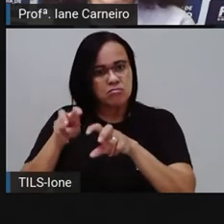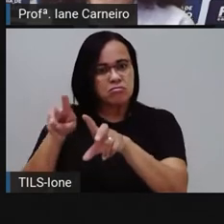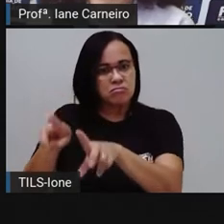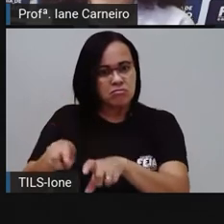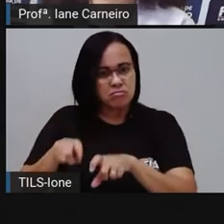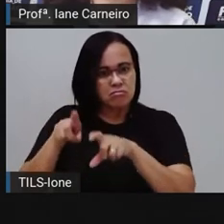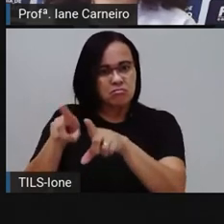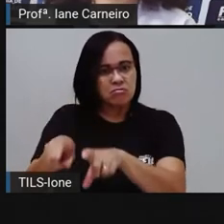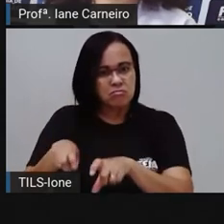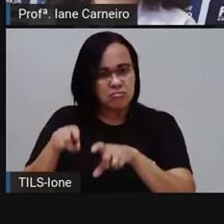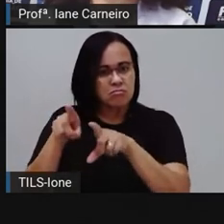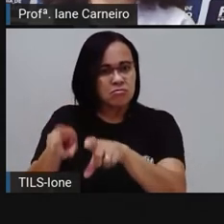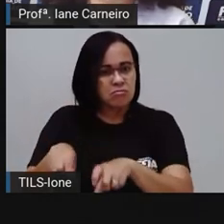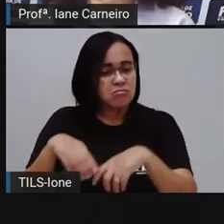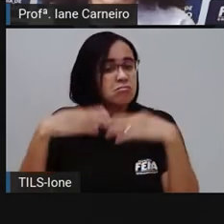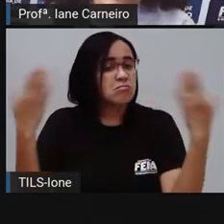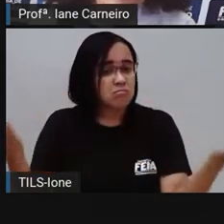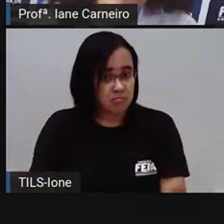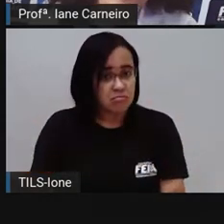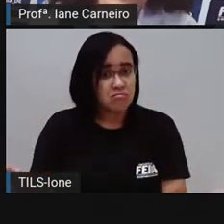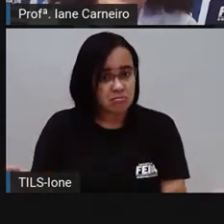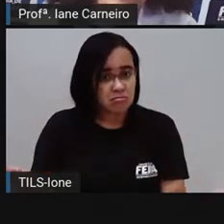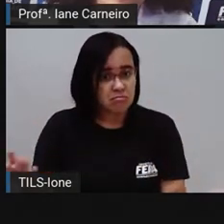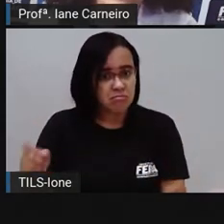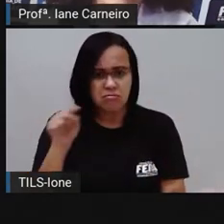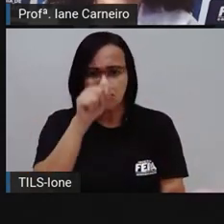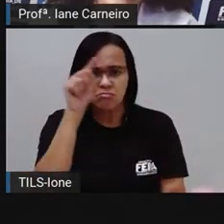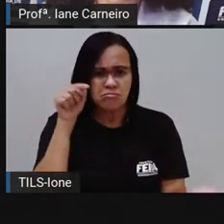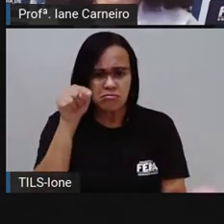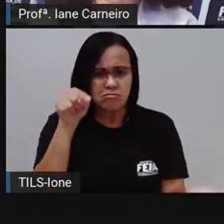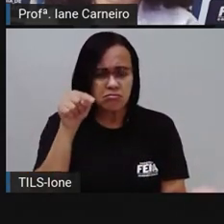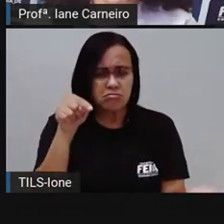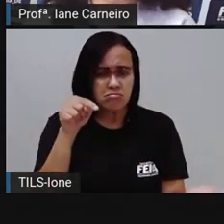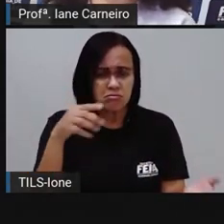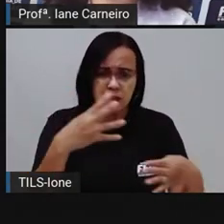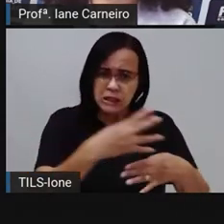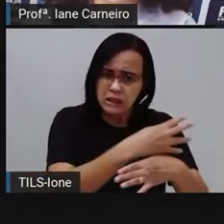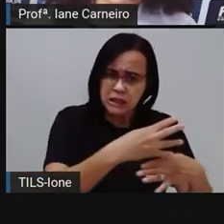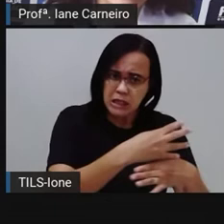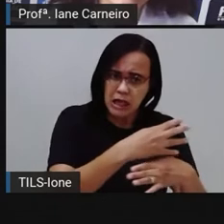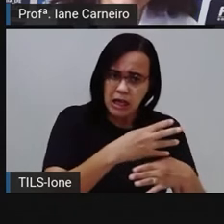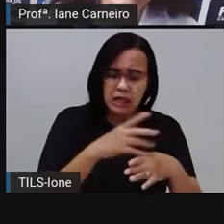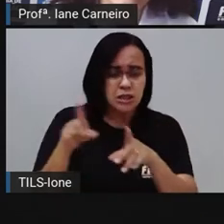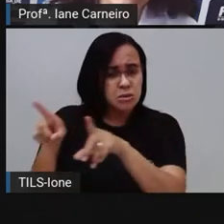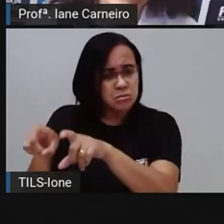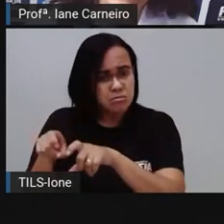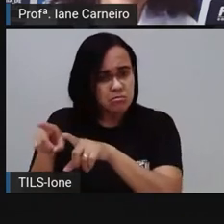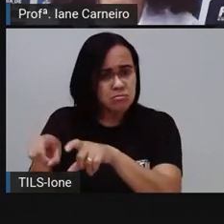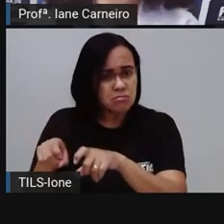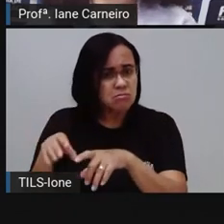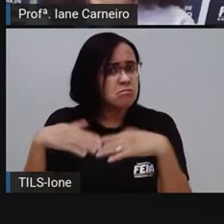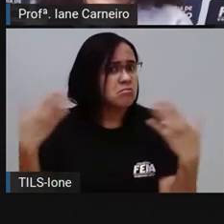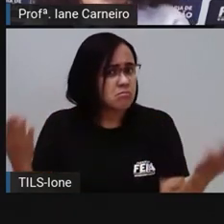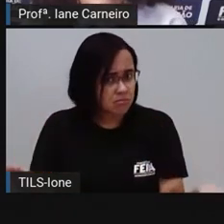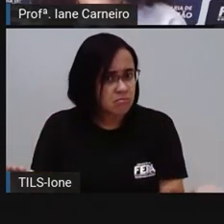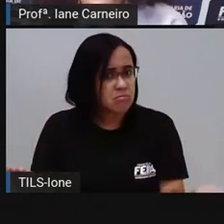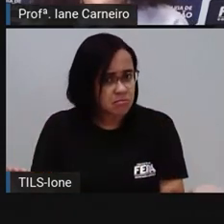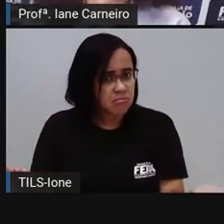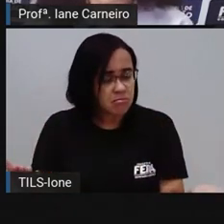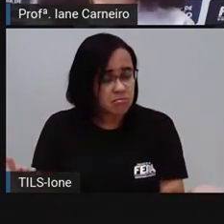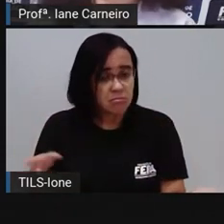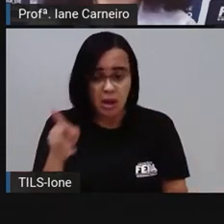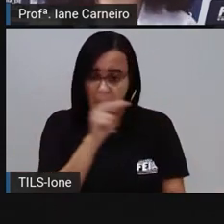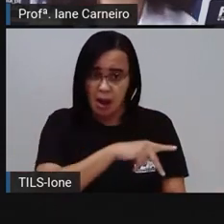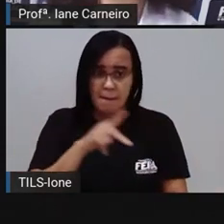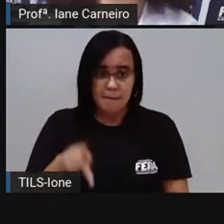Será que eles moram na cidade? A pró, né? Acredita que esse senhor, ele tá carregando o eixada, né?